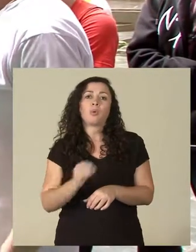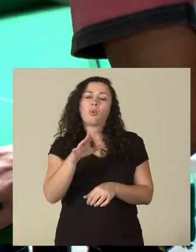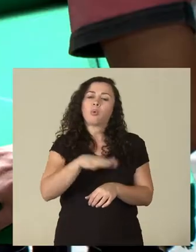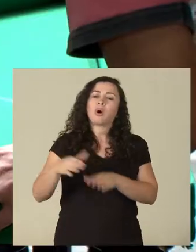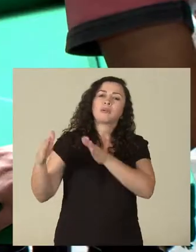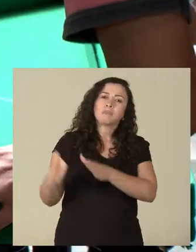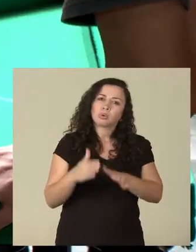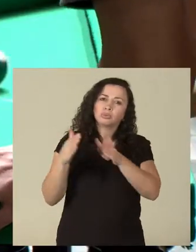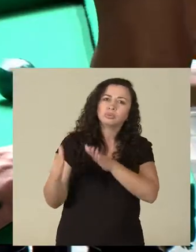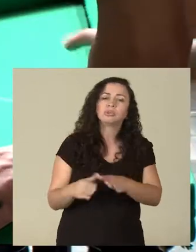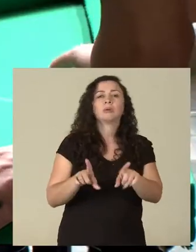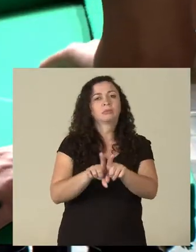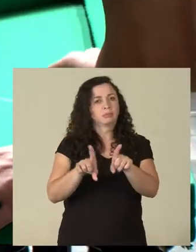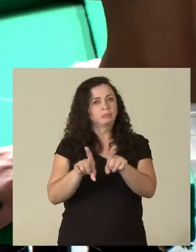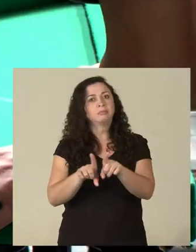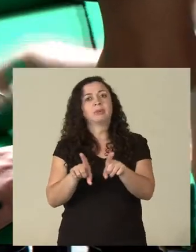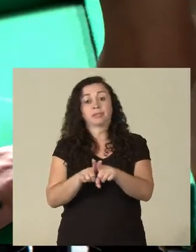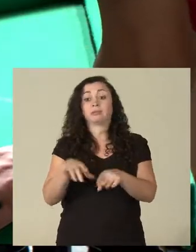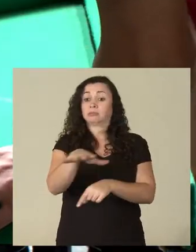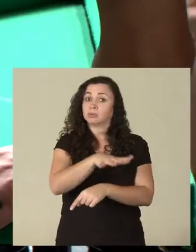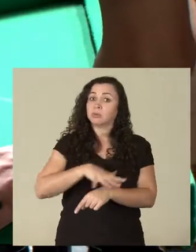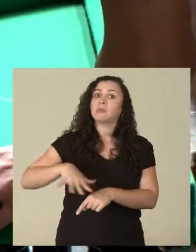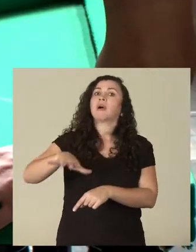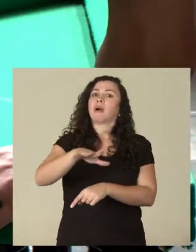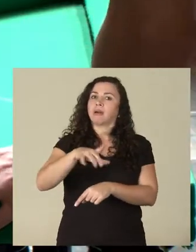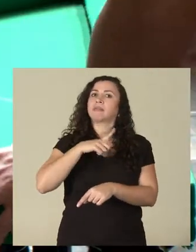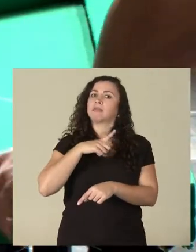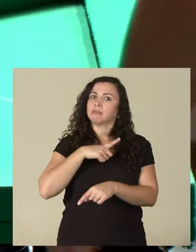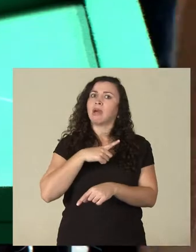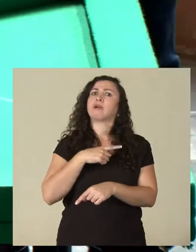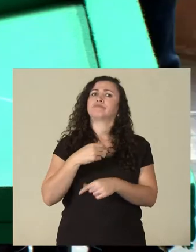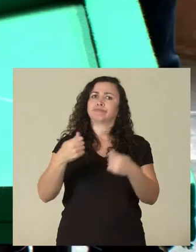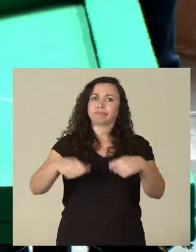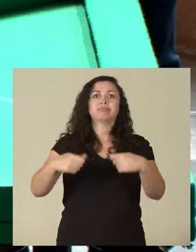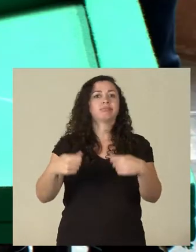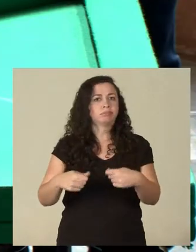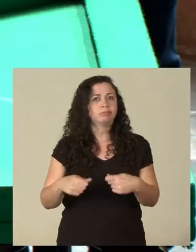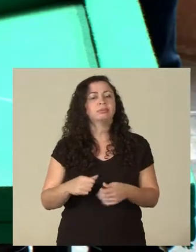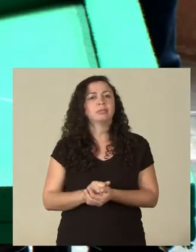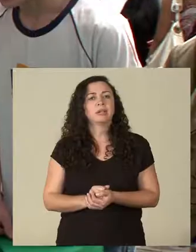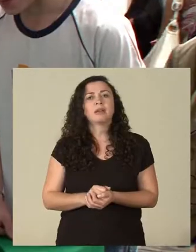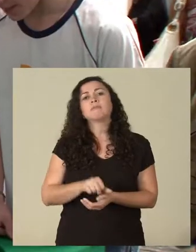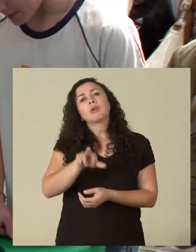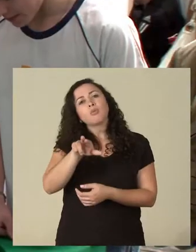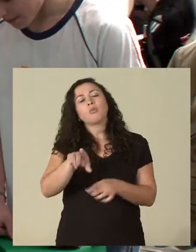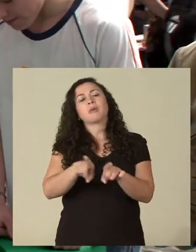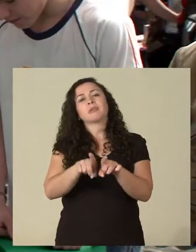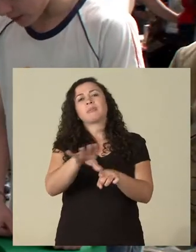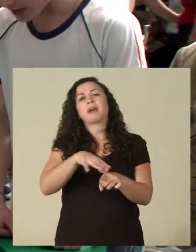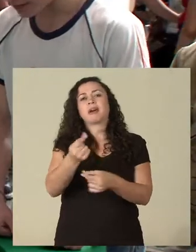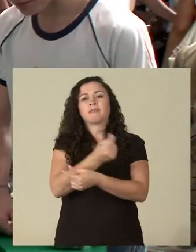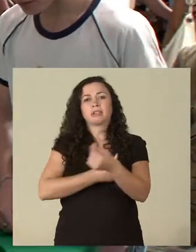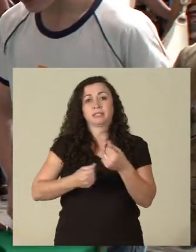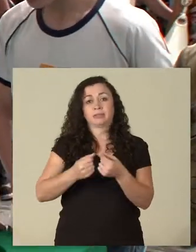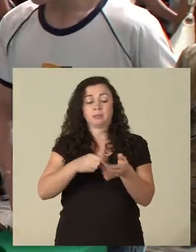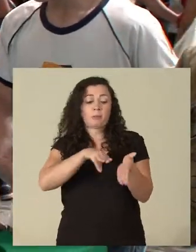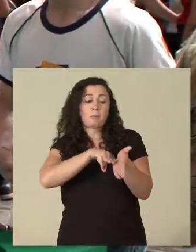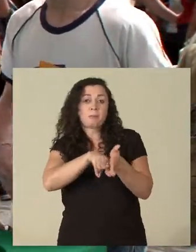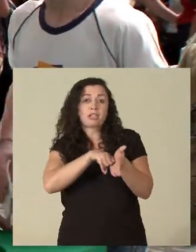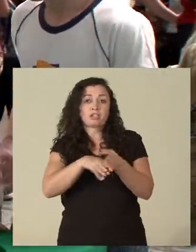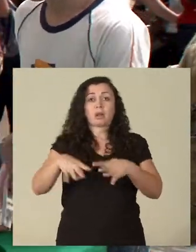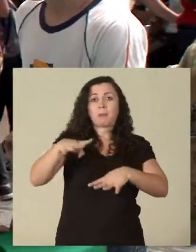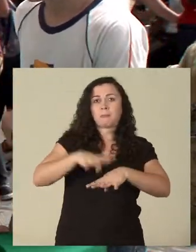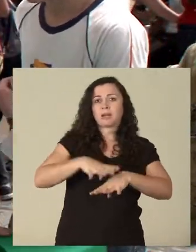de produção de empresas. Essa é uma área que tem uma demanda grande, assim como a área de finanças. O bacharel